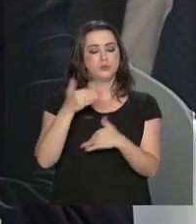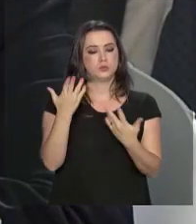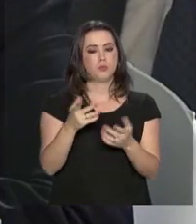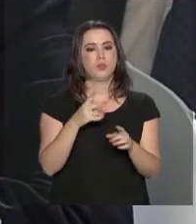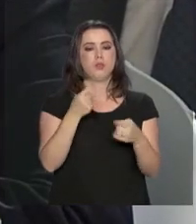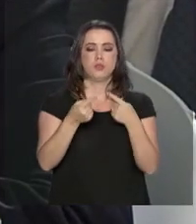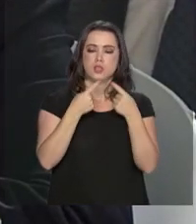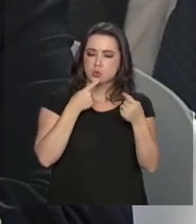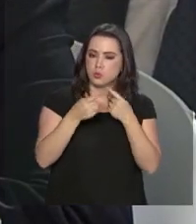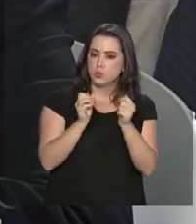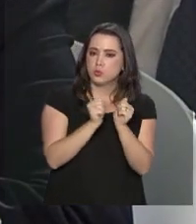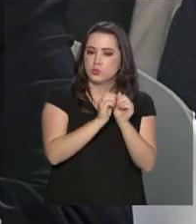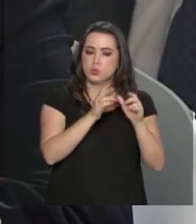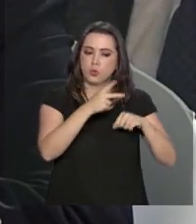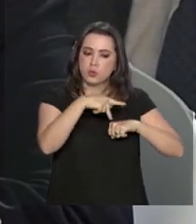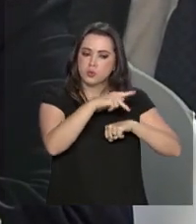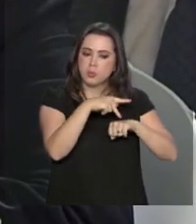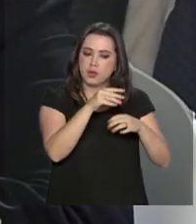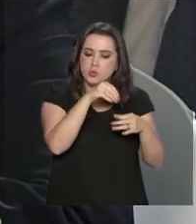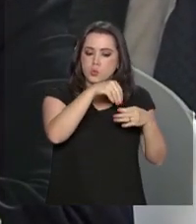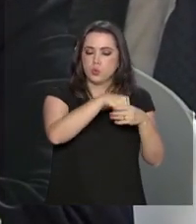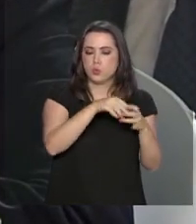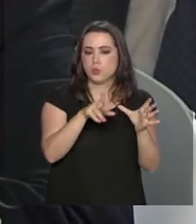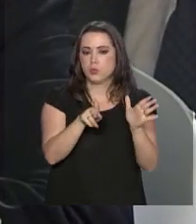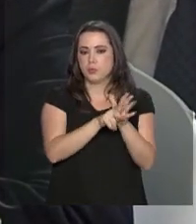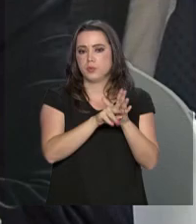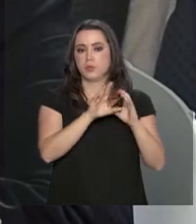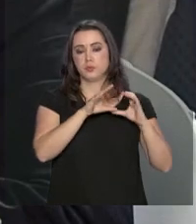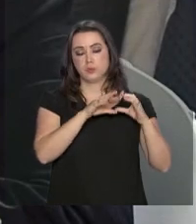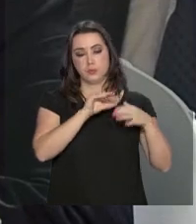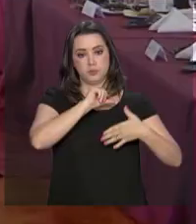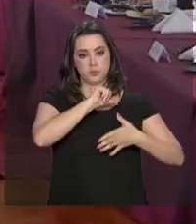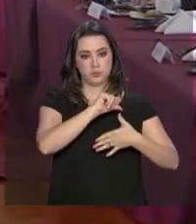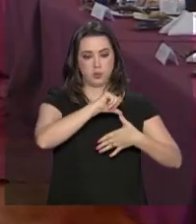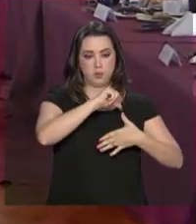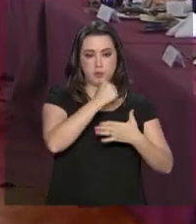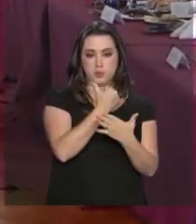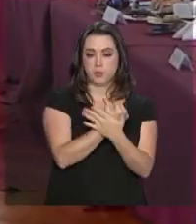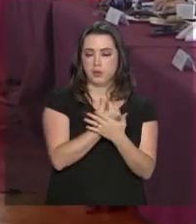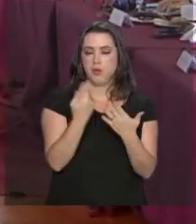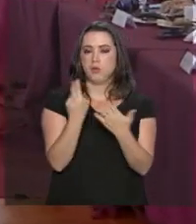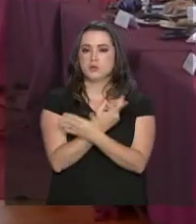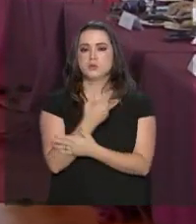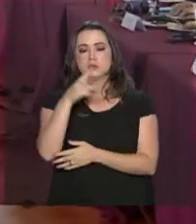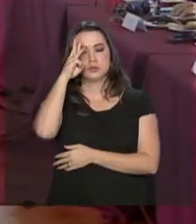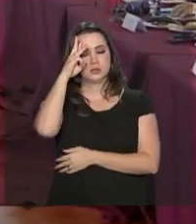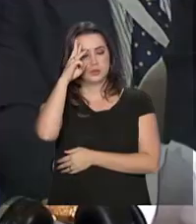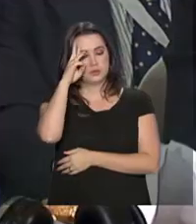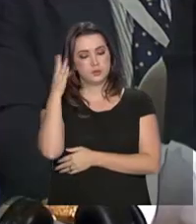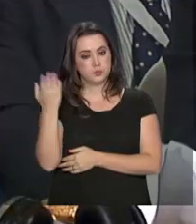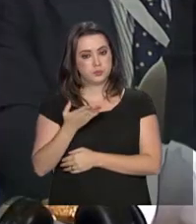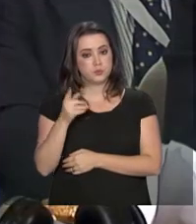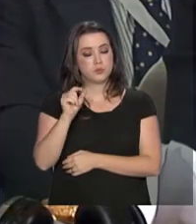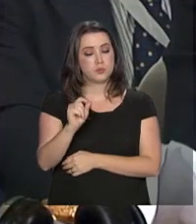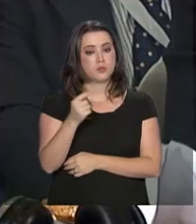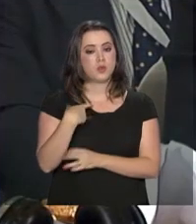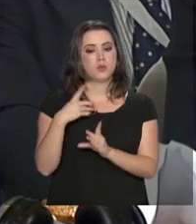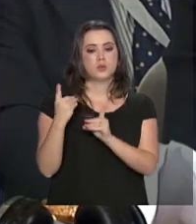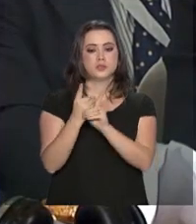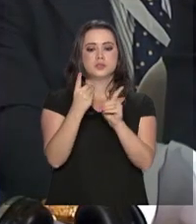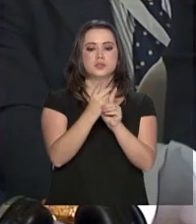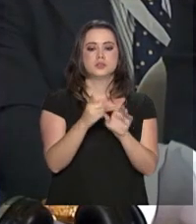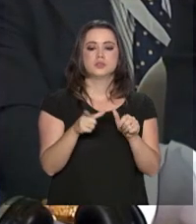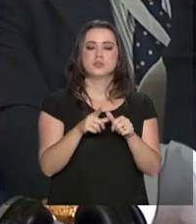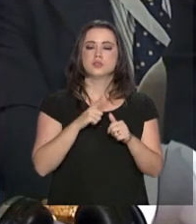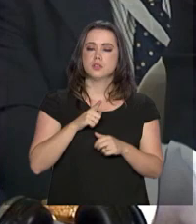outros países e entre os próprios membros do Mercosul. Realizado nesta terça-feira no Uruguai, o encontro contou